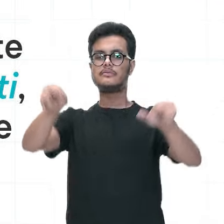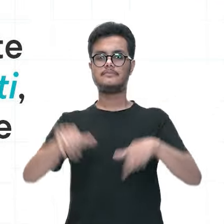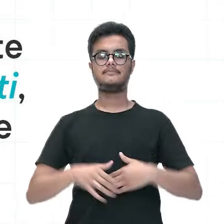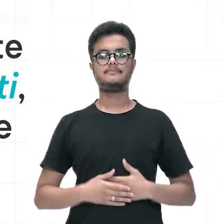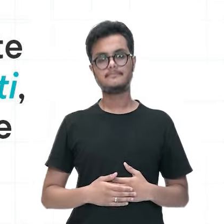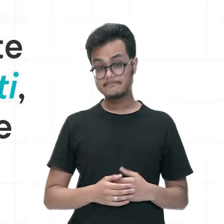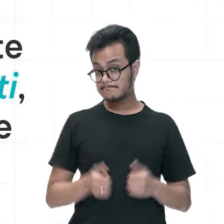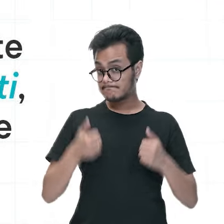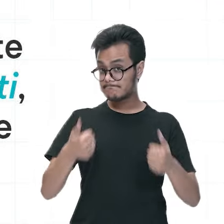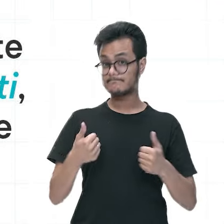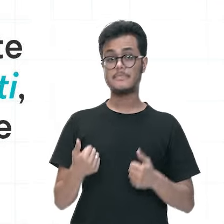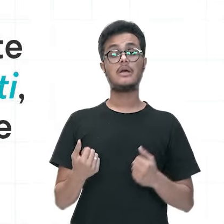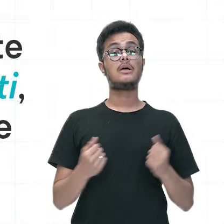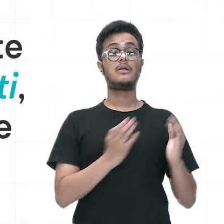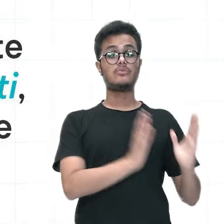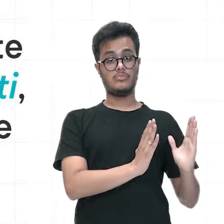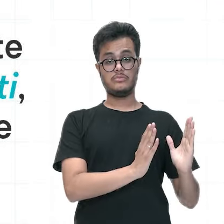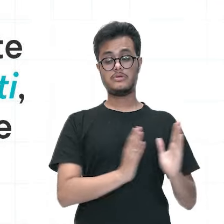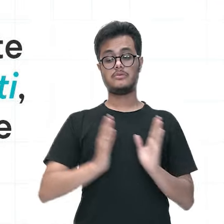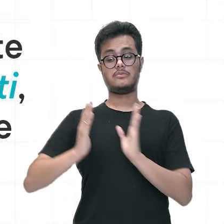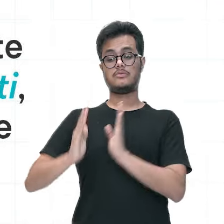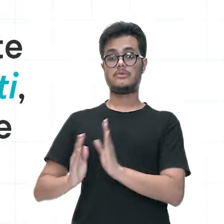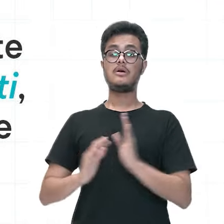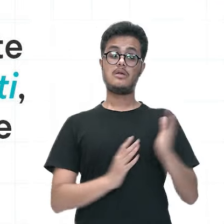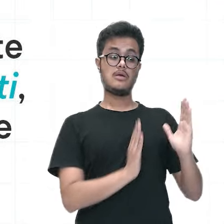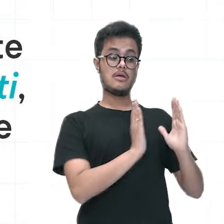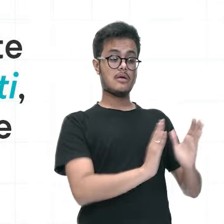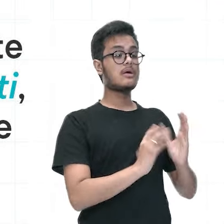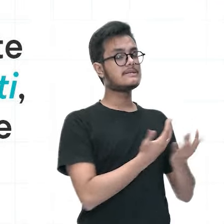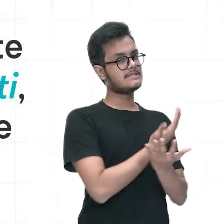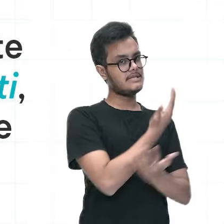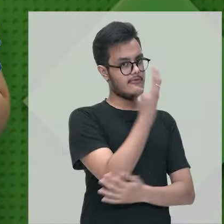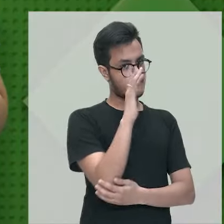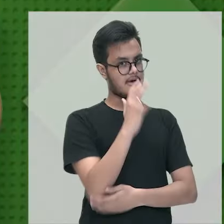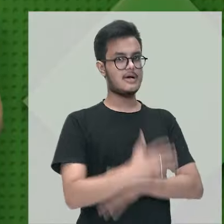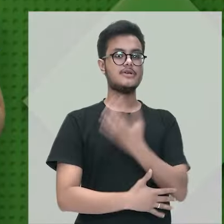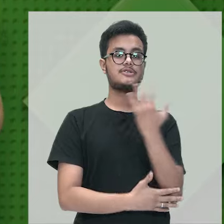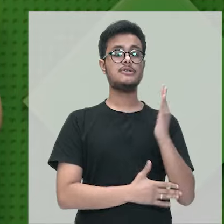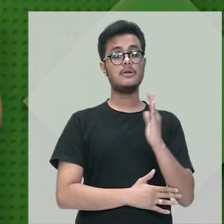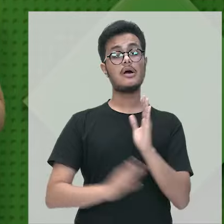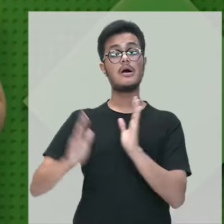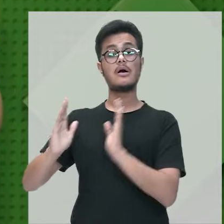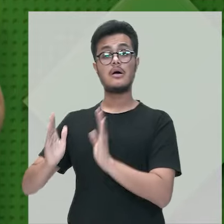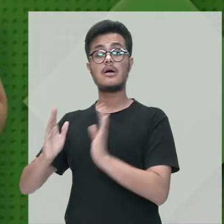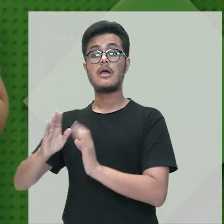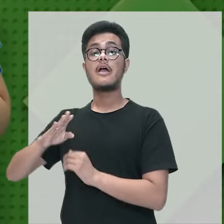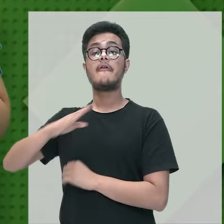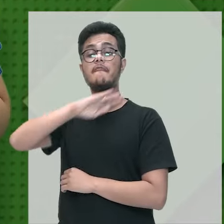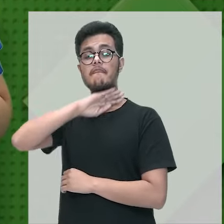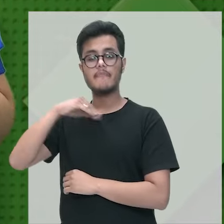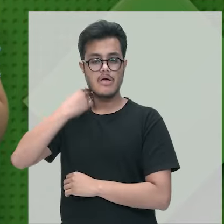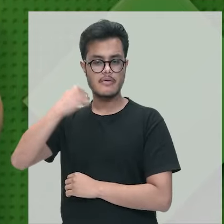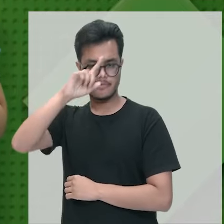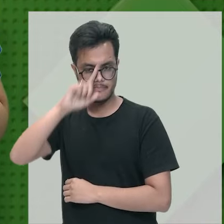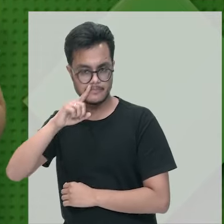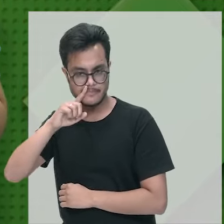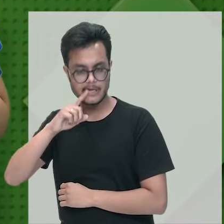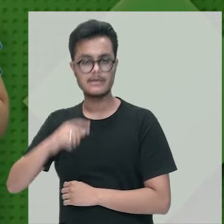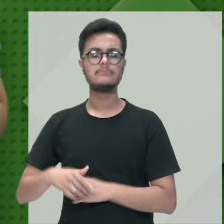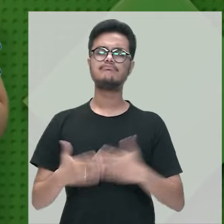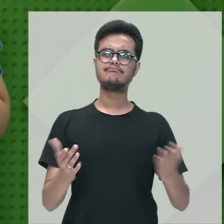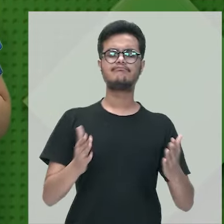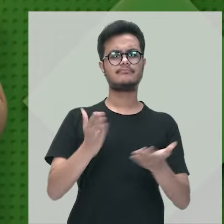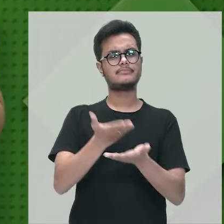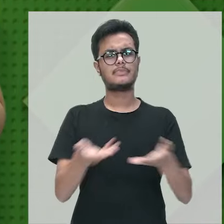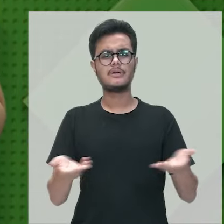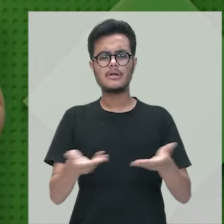Então, duas formas aí de se contrair essa doença, né? Recentemente, a gente viu casos aí em uma área urbana